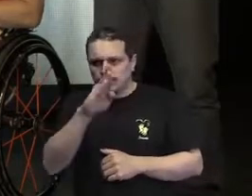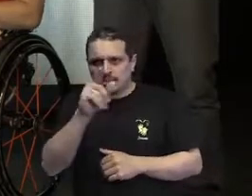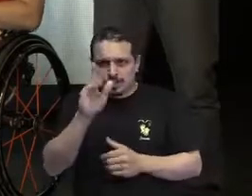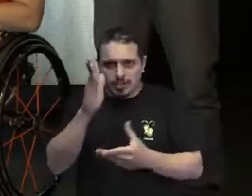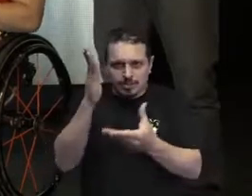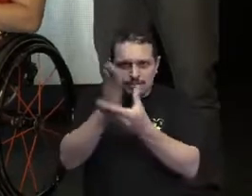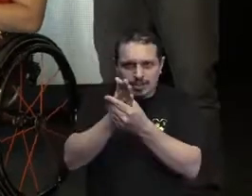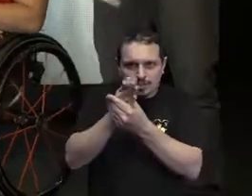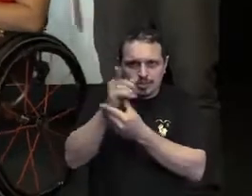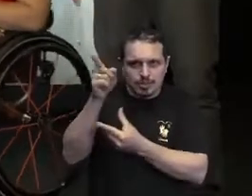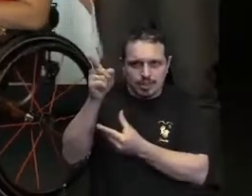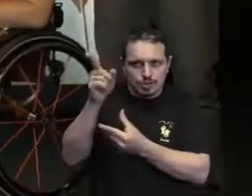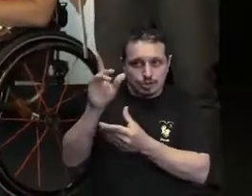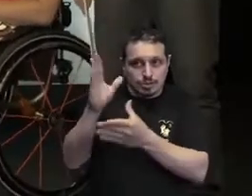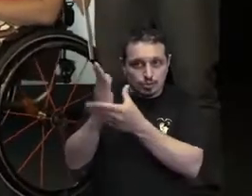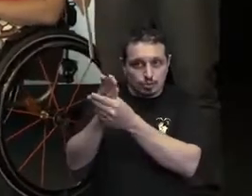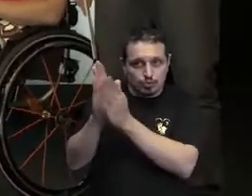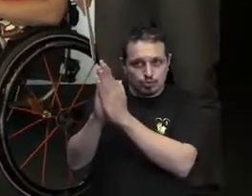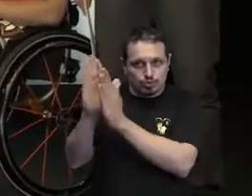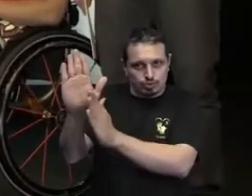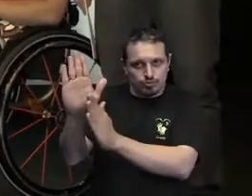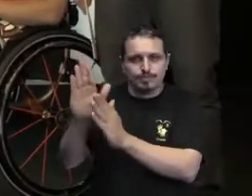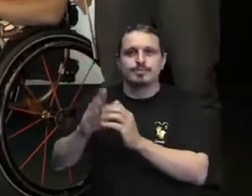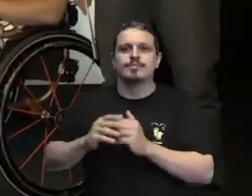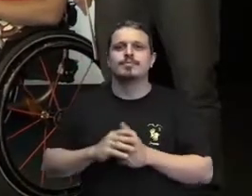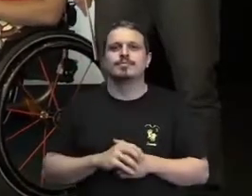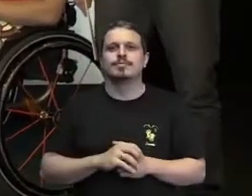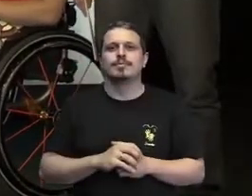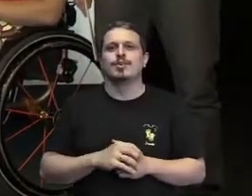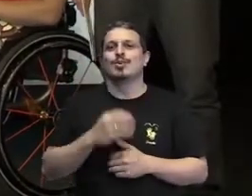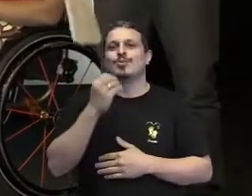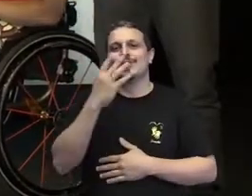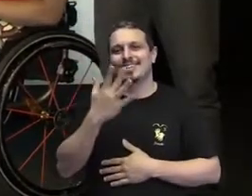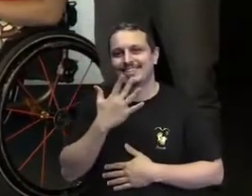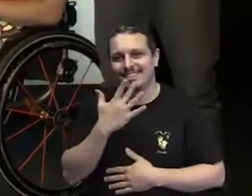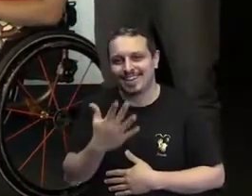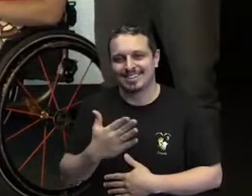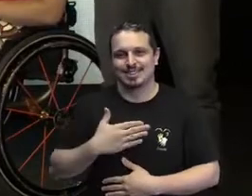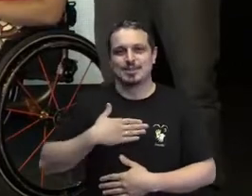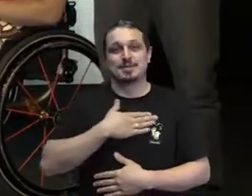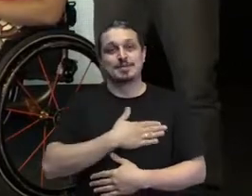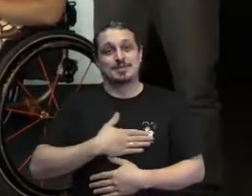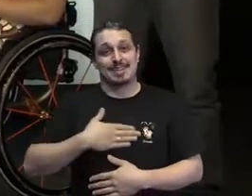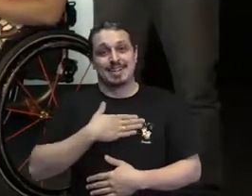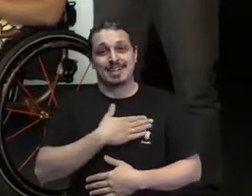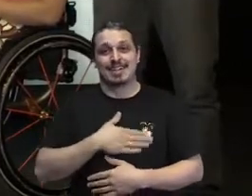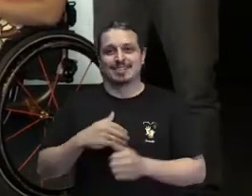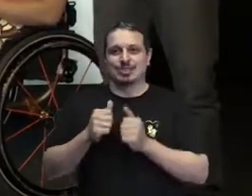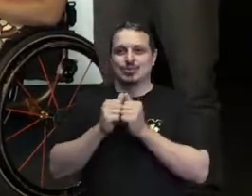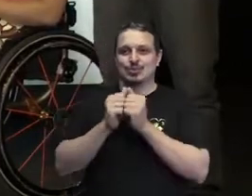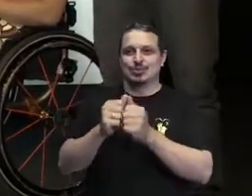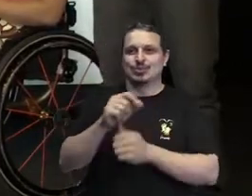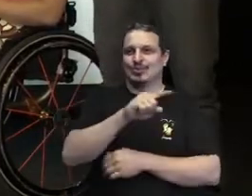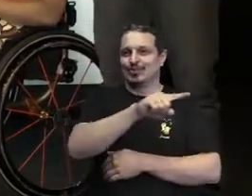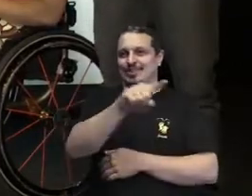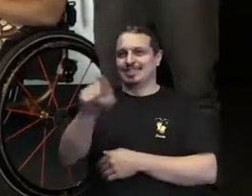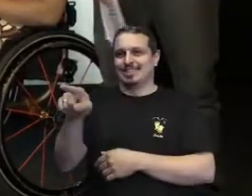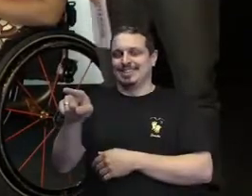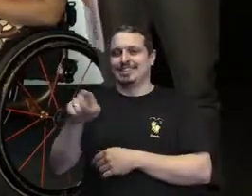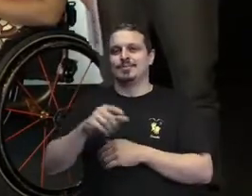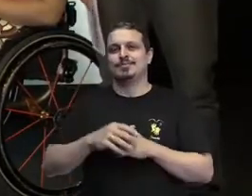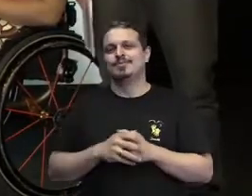Oi, gente, boa tarde. É um prazer estar aqui com vocês. Bom, vou começar me